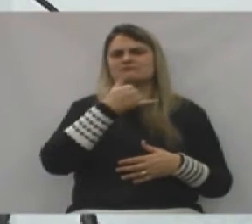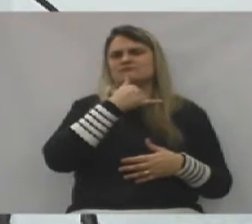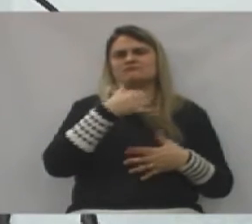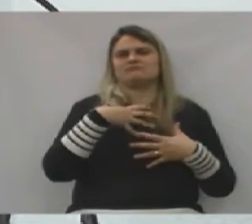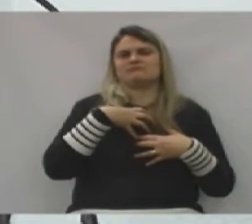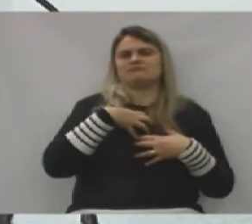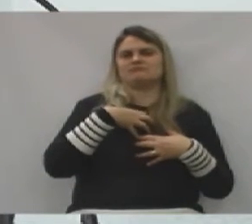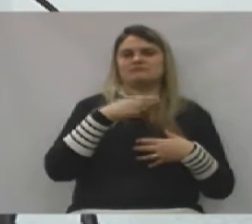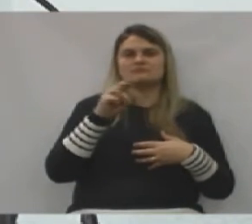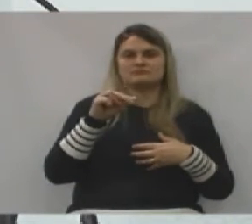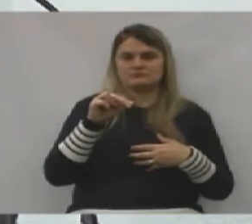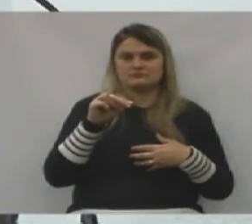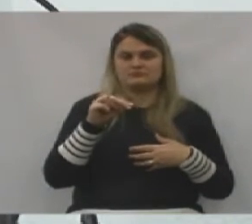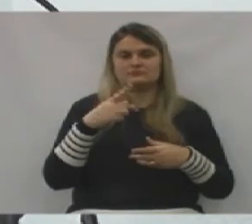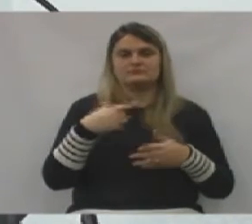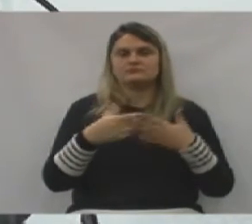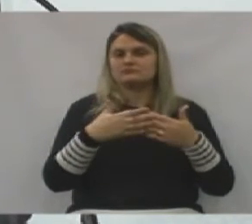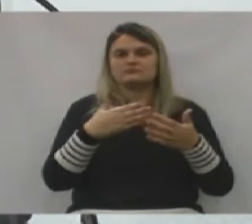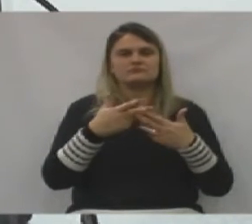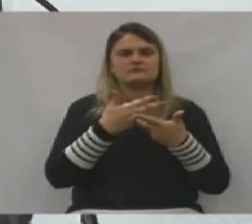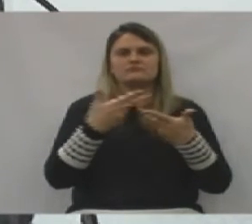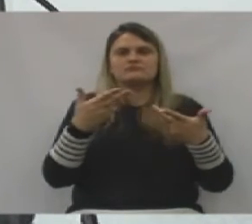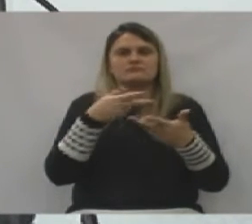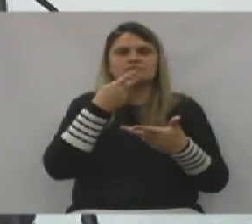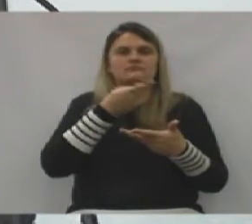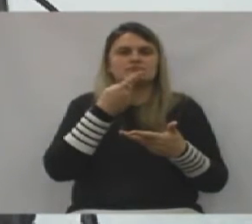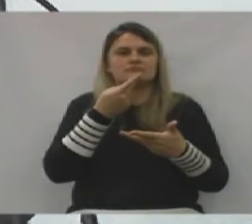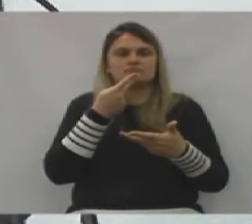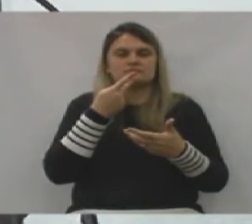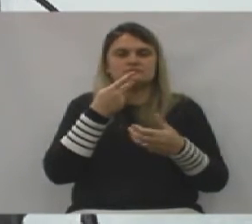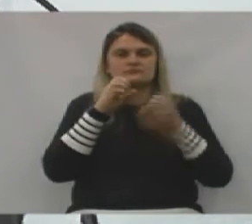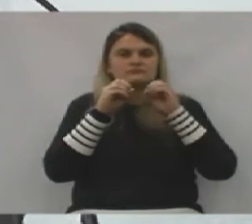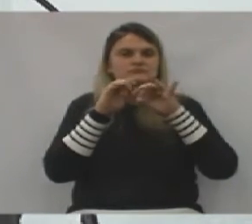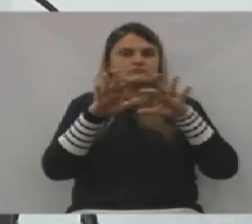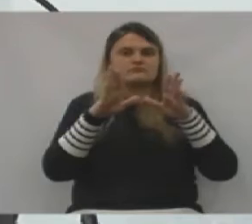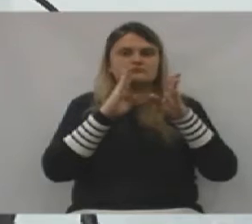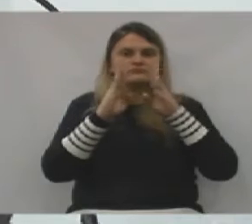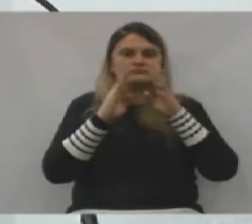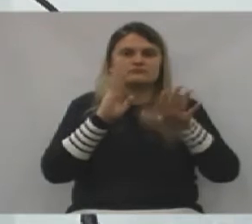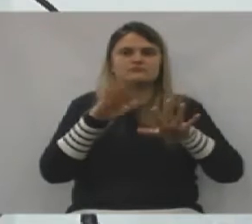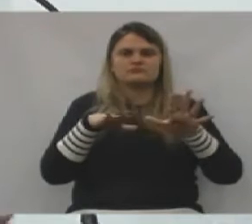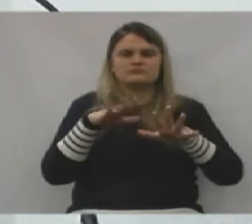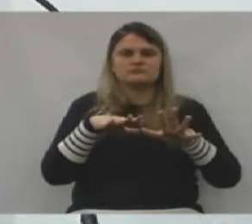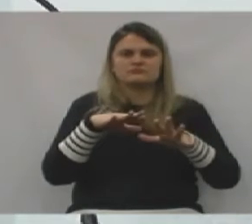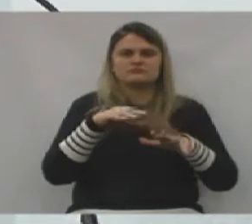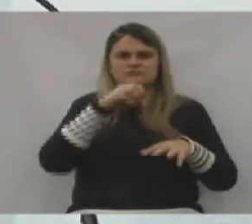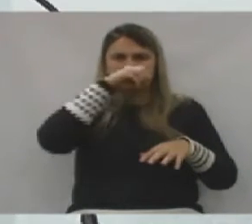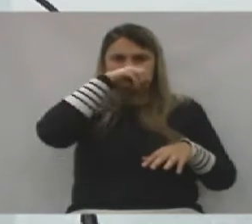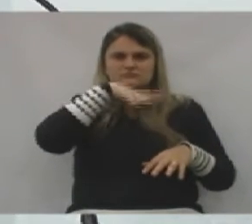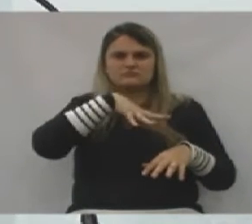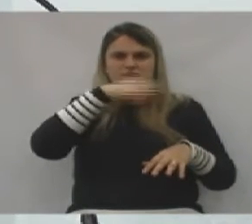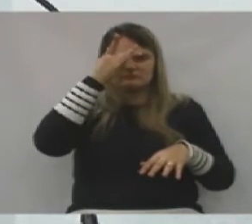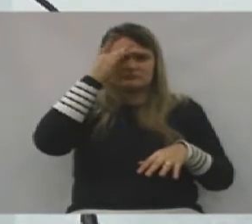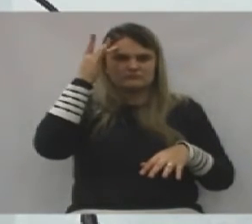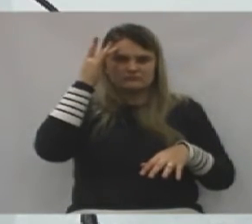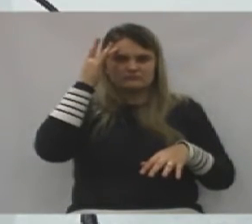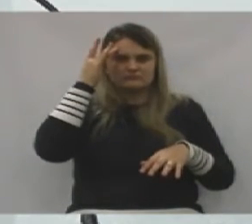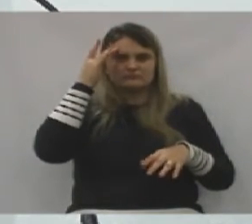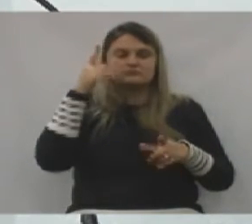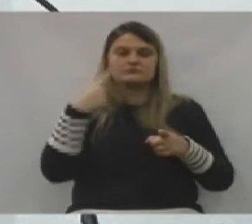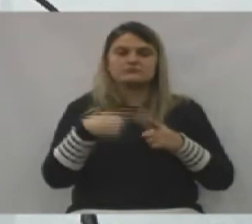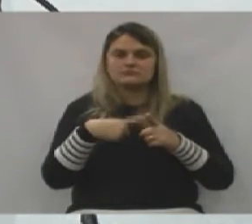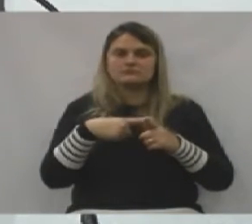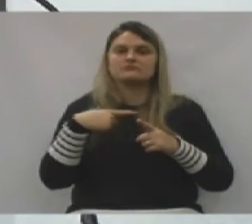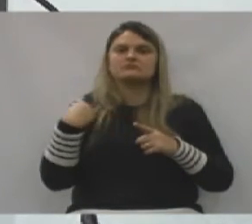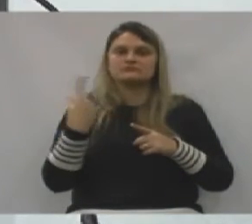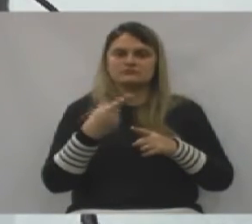nunca, jamais, com qualquer tipo de situação, vez em quando, é mais grosseira, que possa acontecer, porque